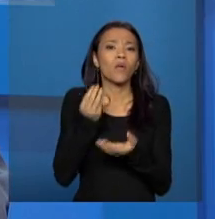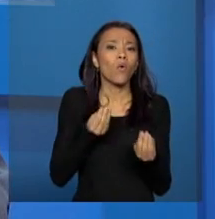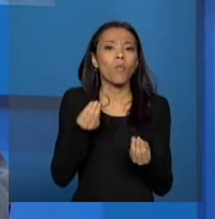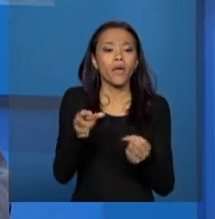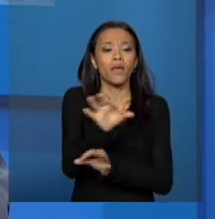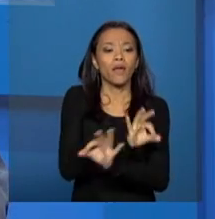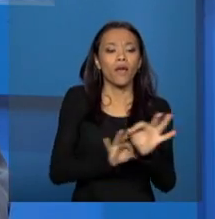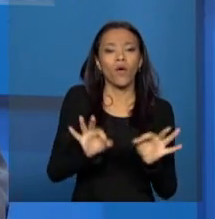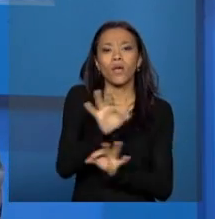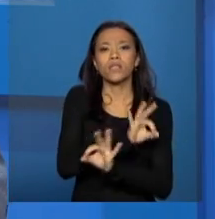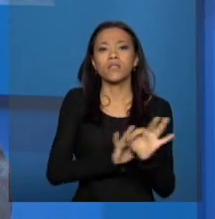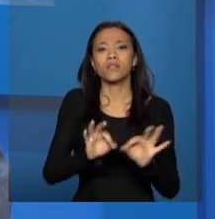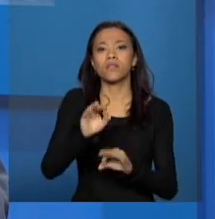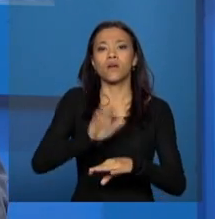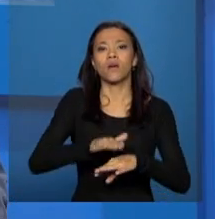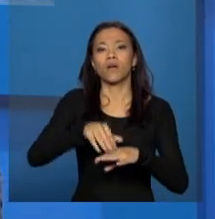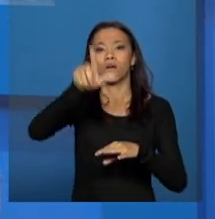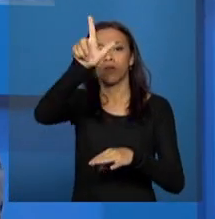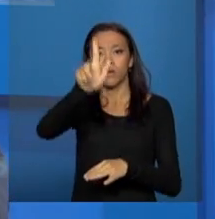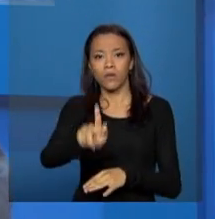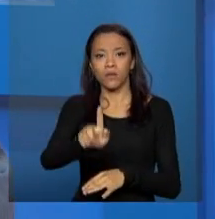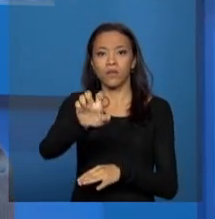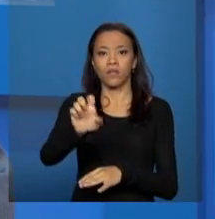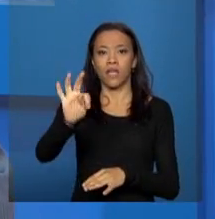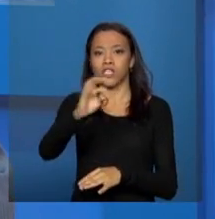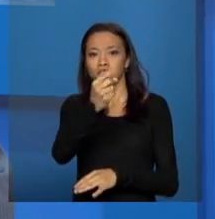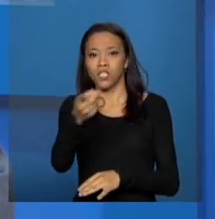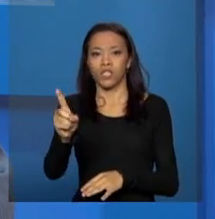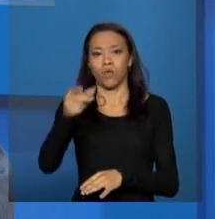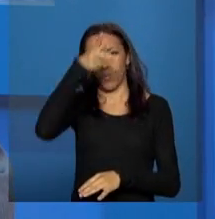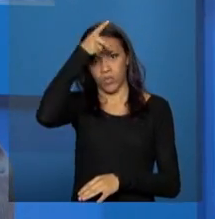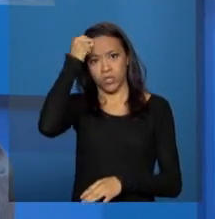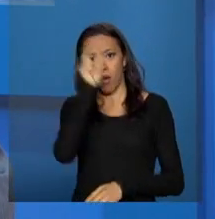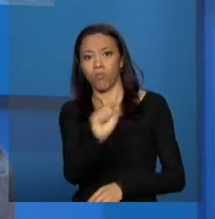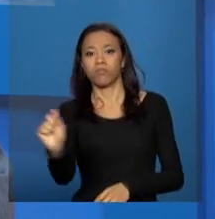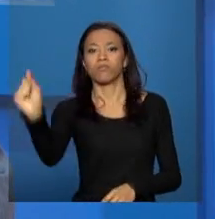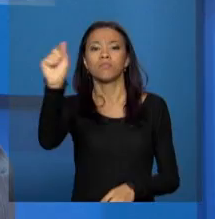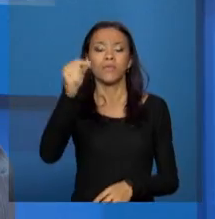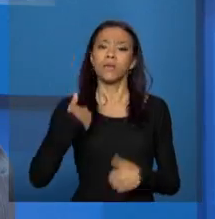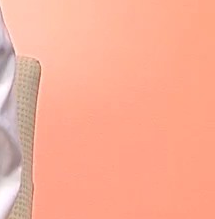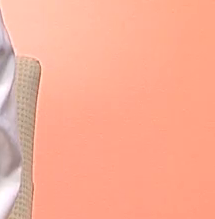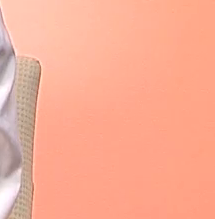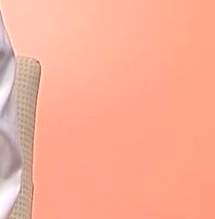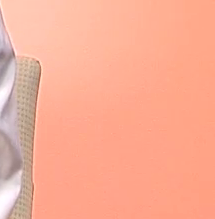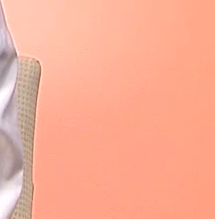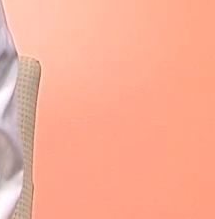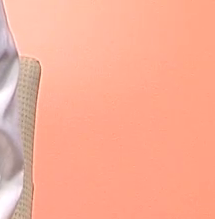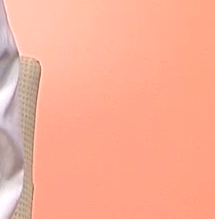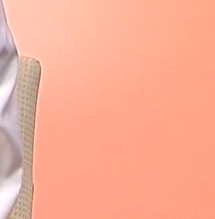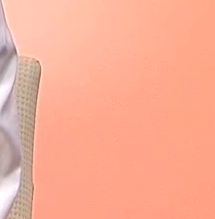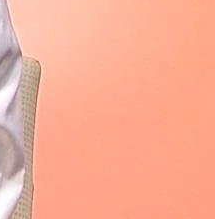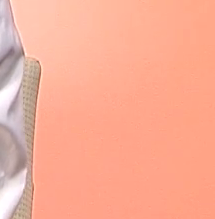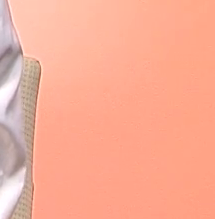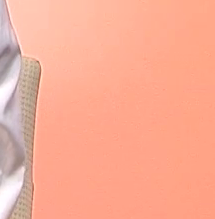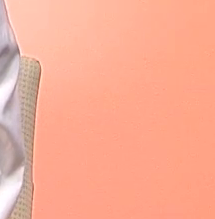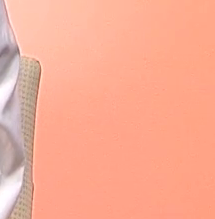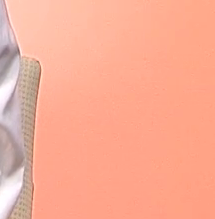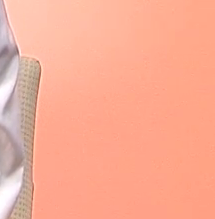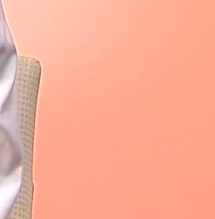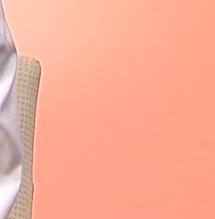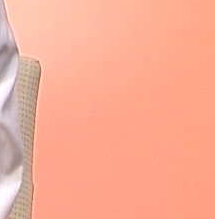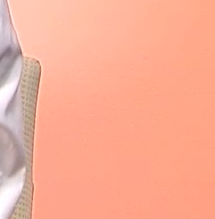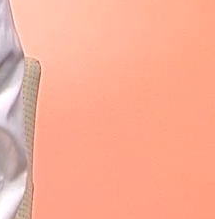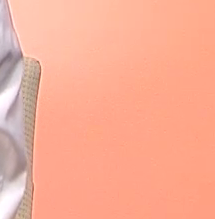gestão municipal e se incluir nesse processo aí da conferência. Conselheira, perdão te interromper, mas o nosso tempo